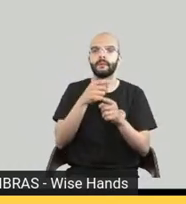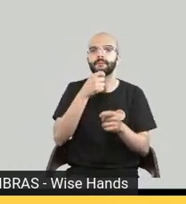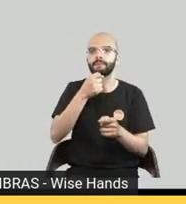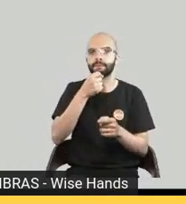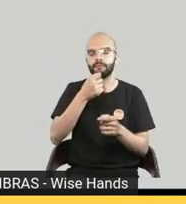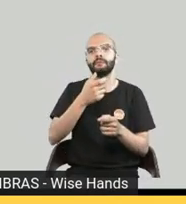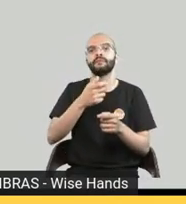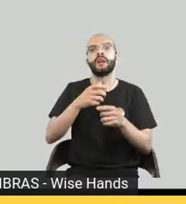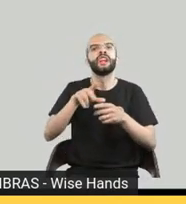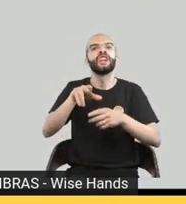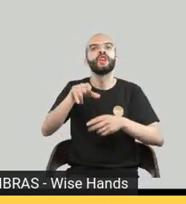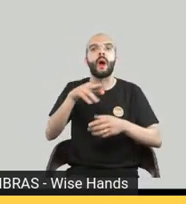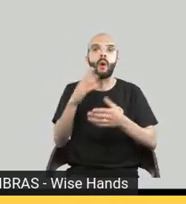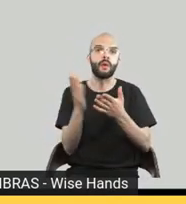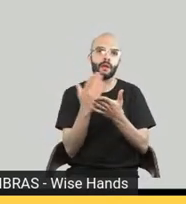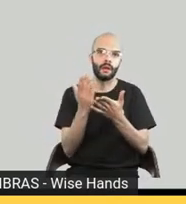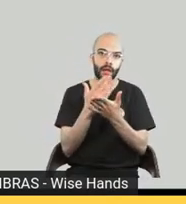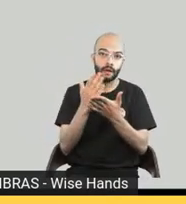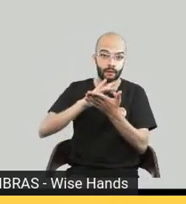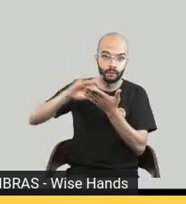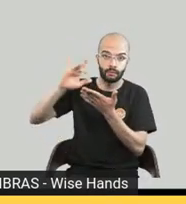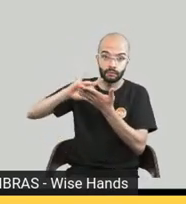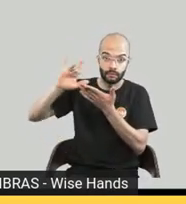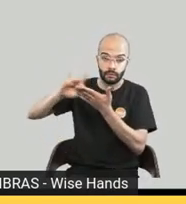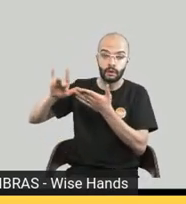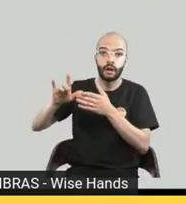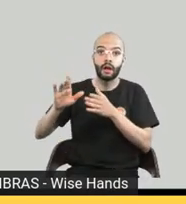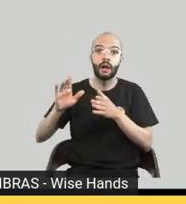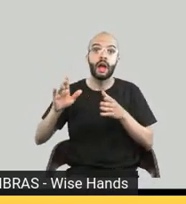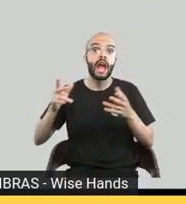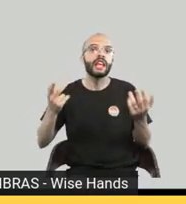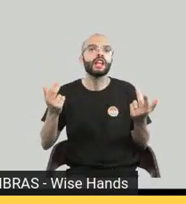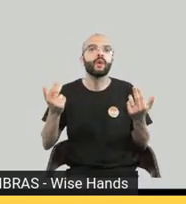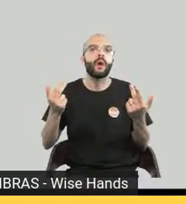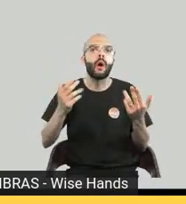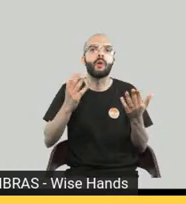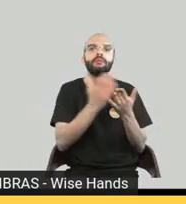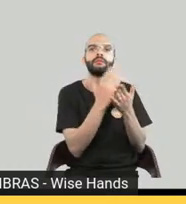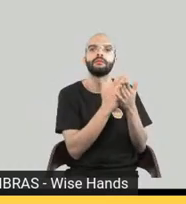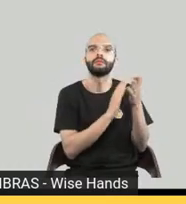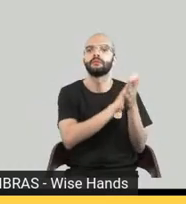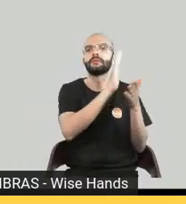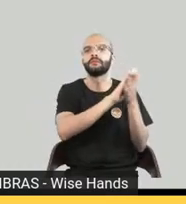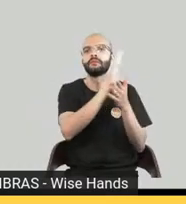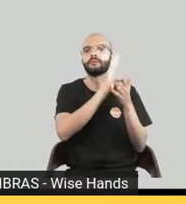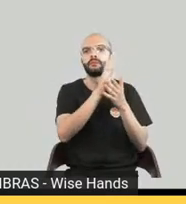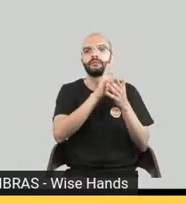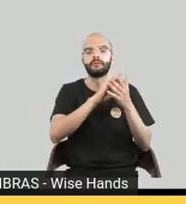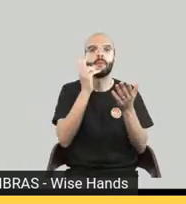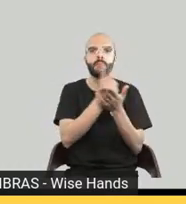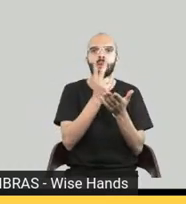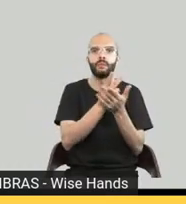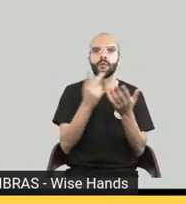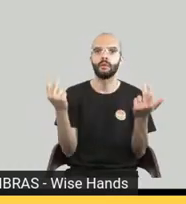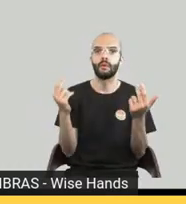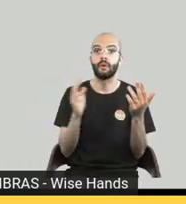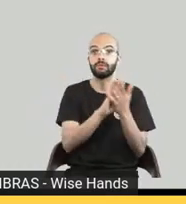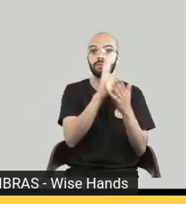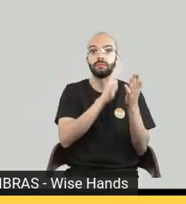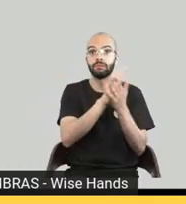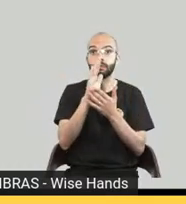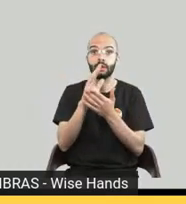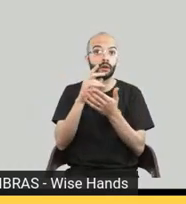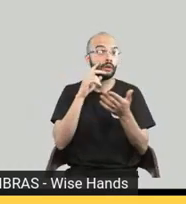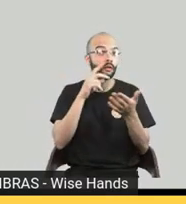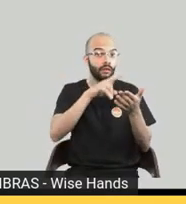seleção de livros físicos, a gente faz a leitura e a avaliação dessas histórias e vê se elas se